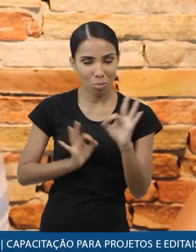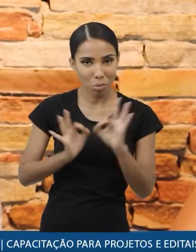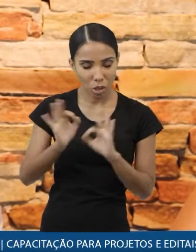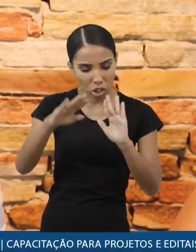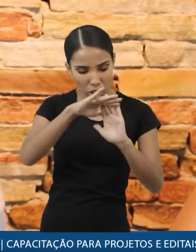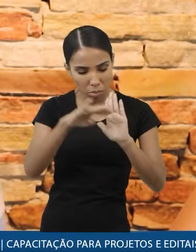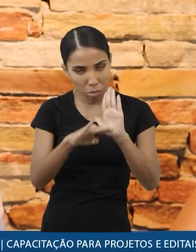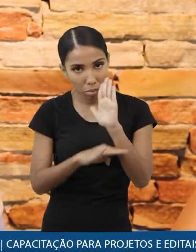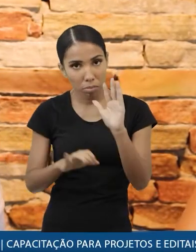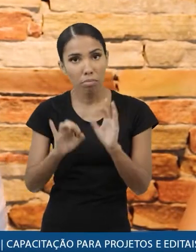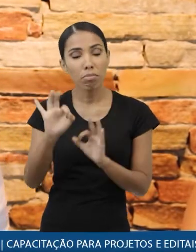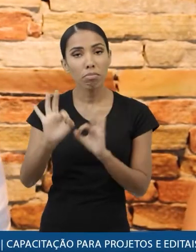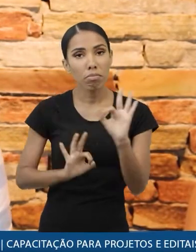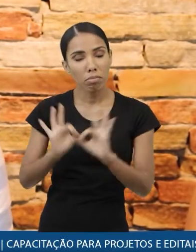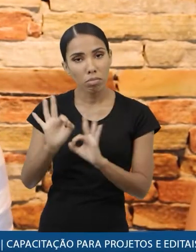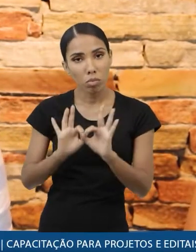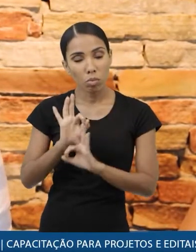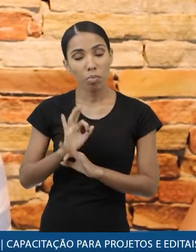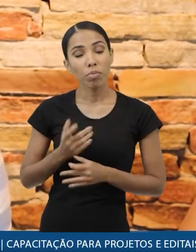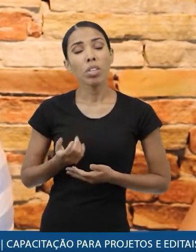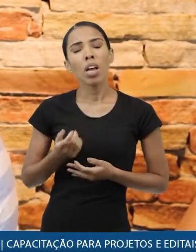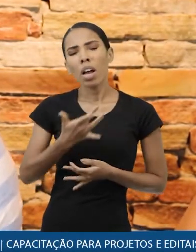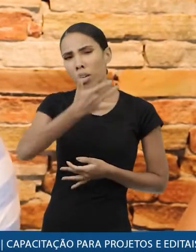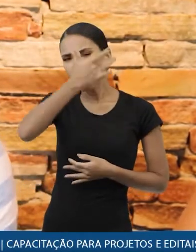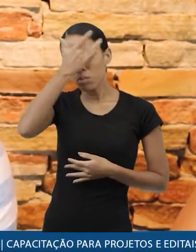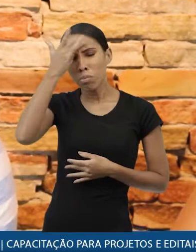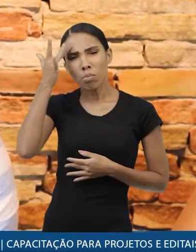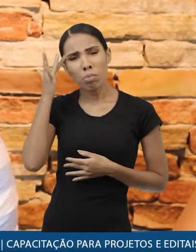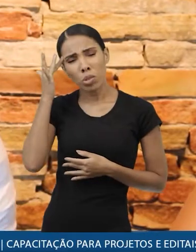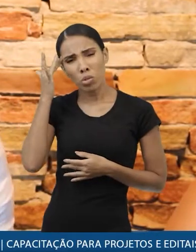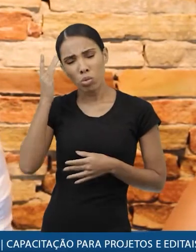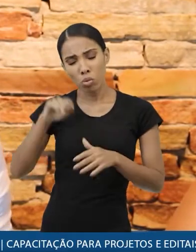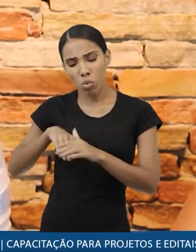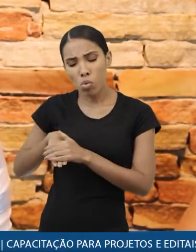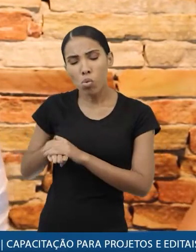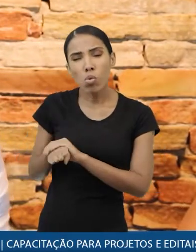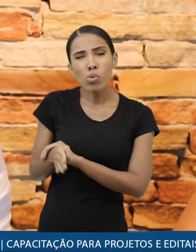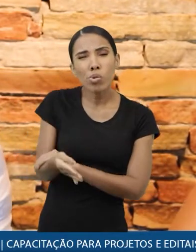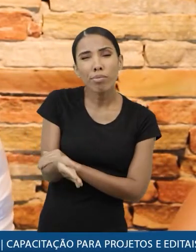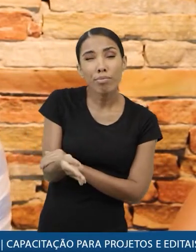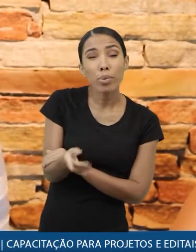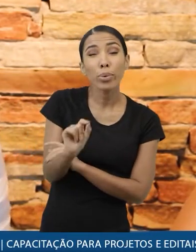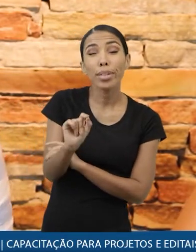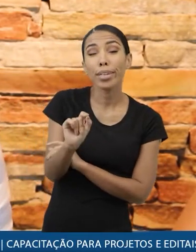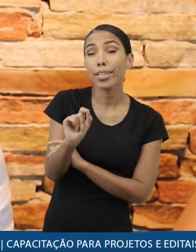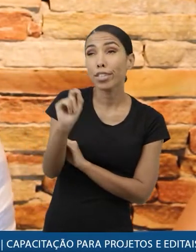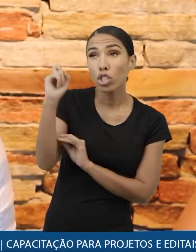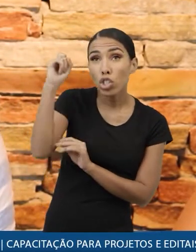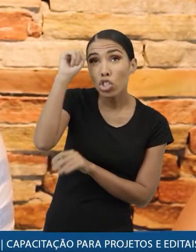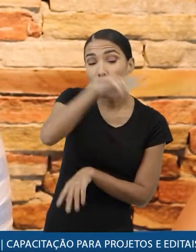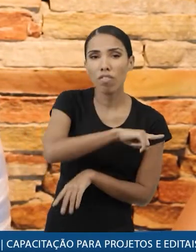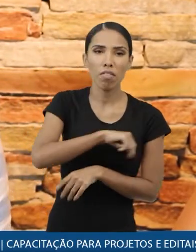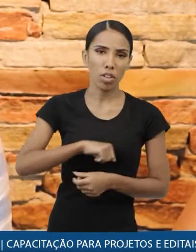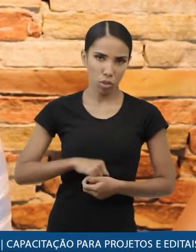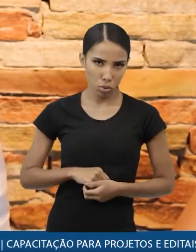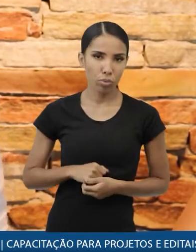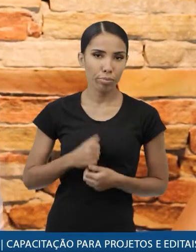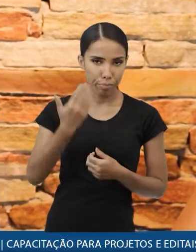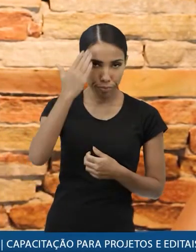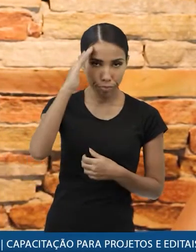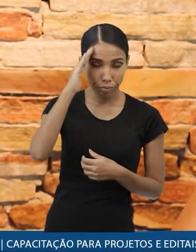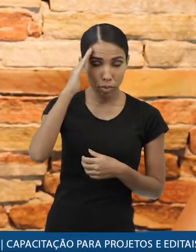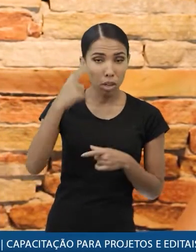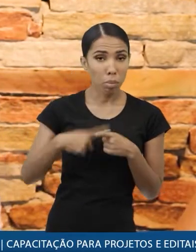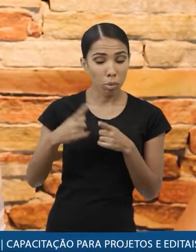do chefe de cozinha que opera no restaurante em geral essas pessoas costumam ter um pouco de dificuldade de entender o projeto é um